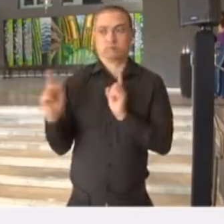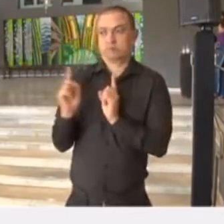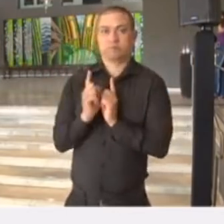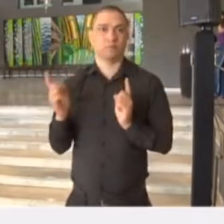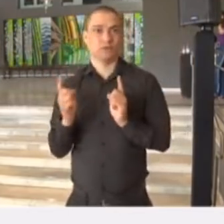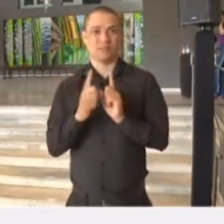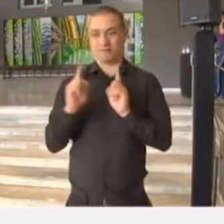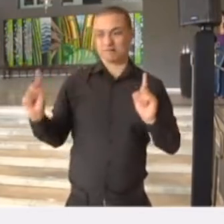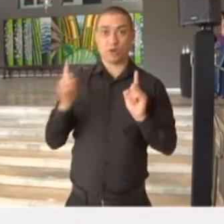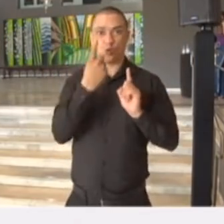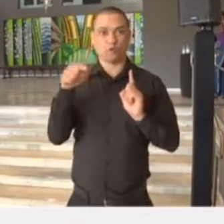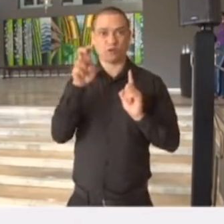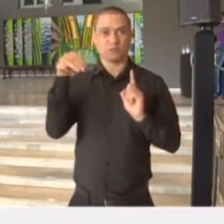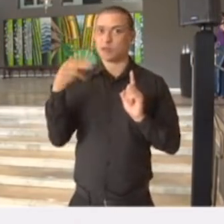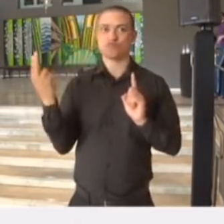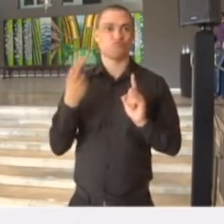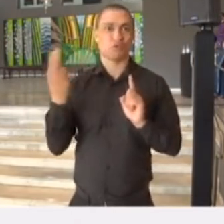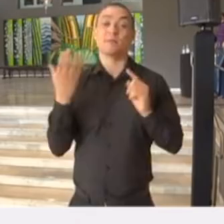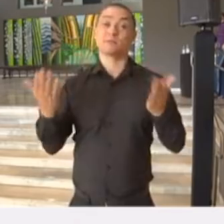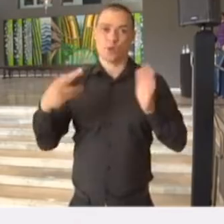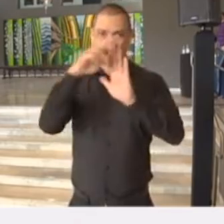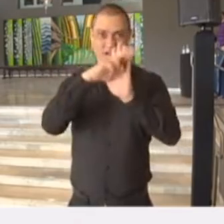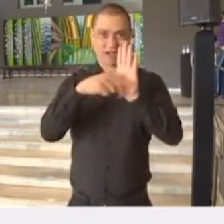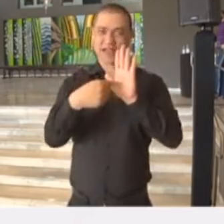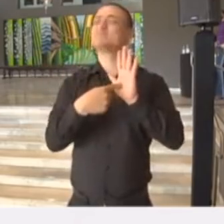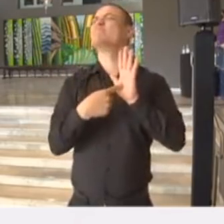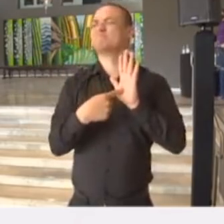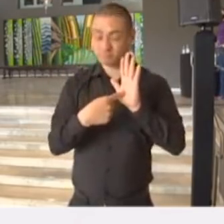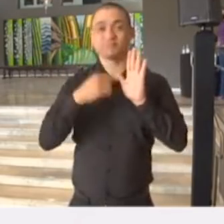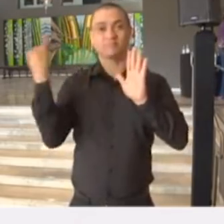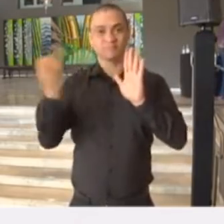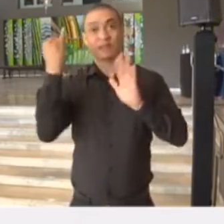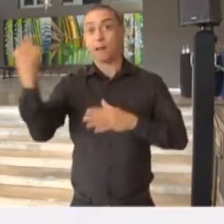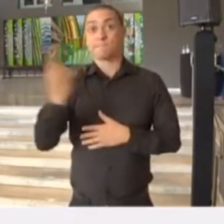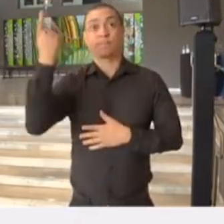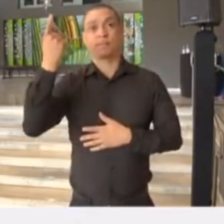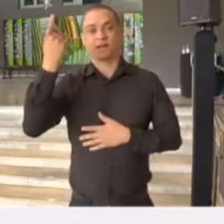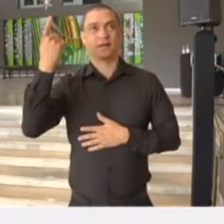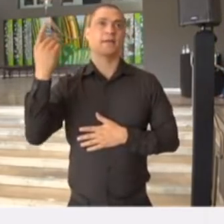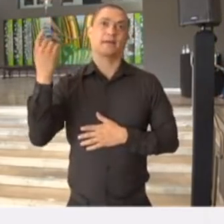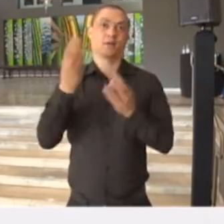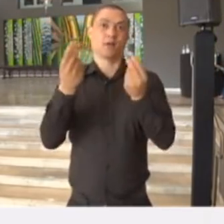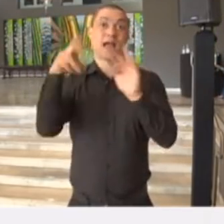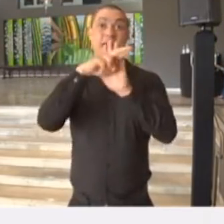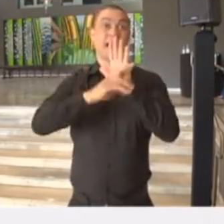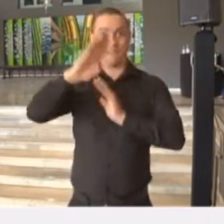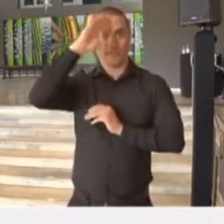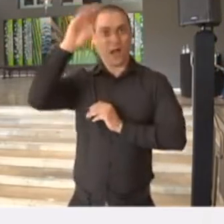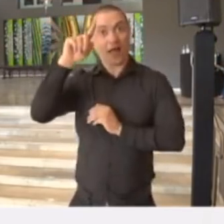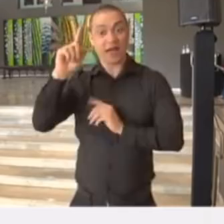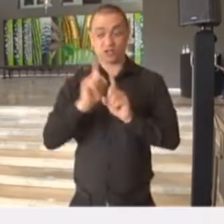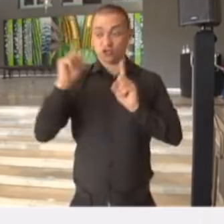com um metro e meio. Então, esta regra é fundamental, ela é, como eu estou chamando, uma regra de ouro para